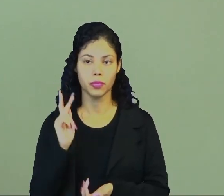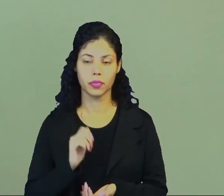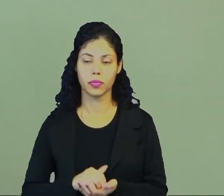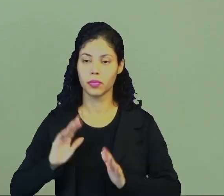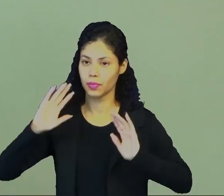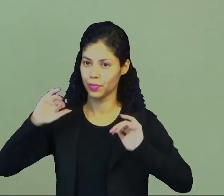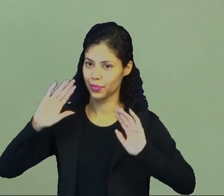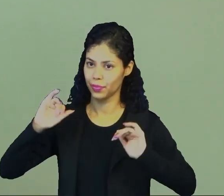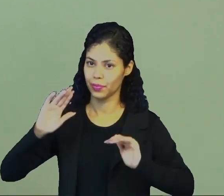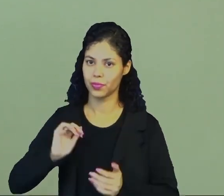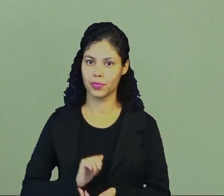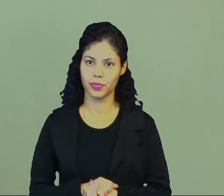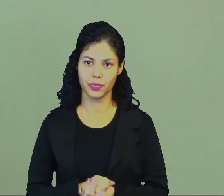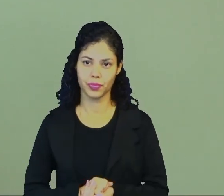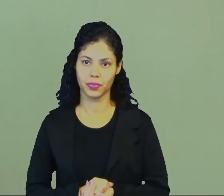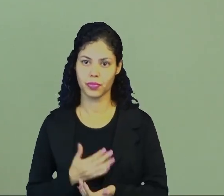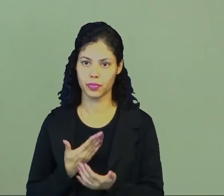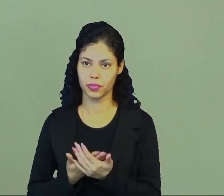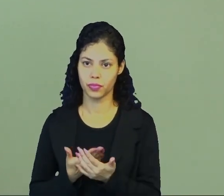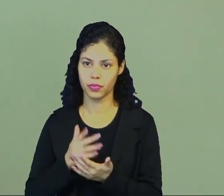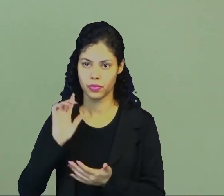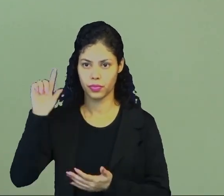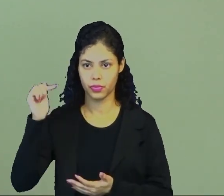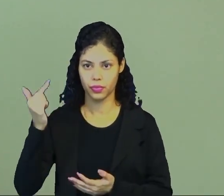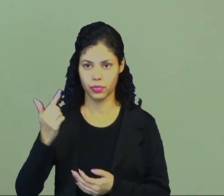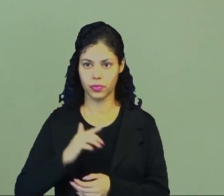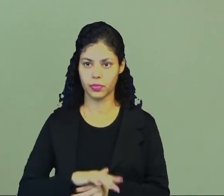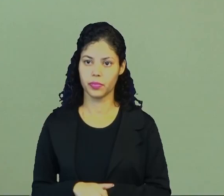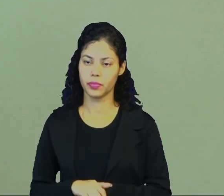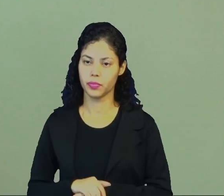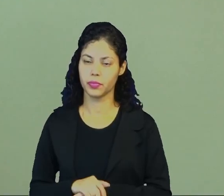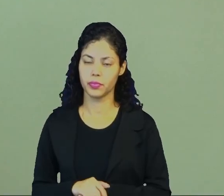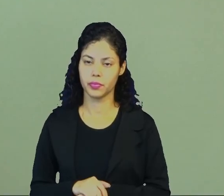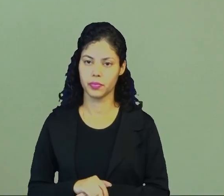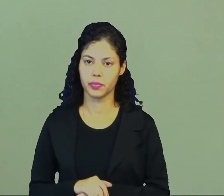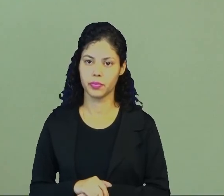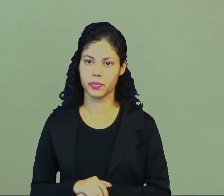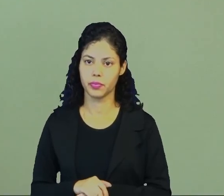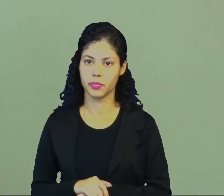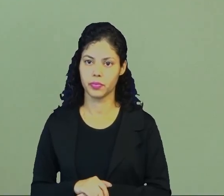Bye, bye, see you next class. Tchau, tchau, até a próxima aula.